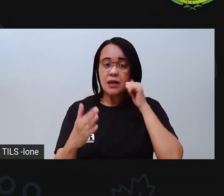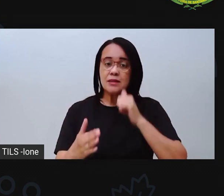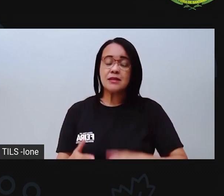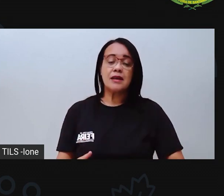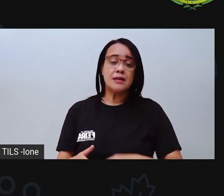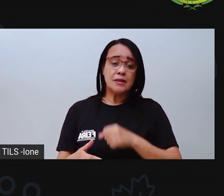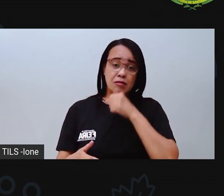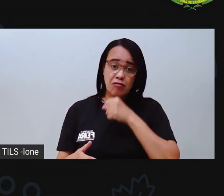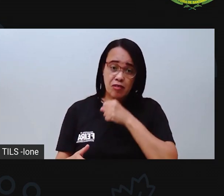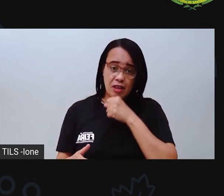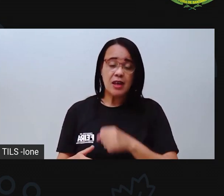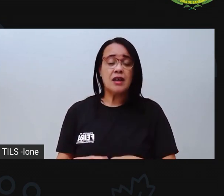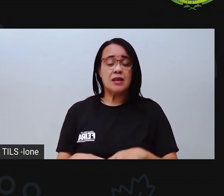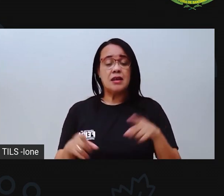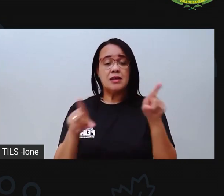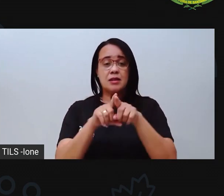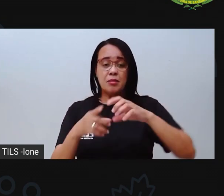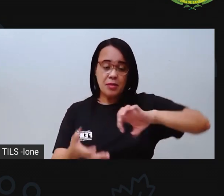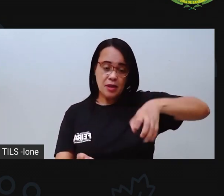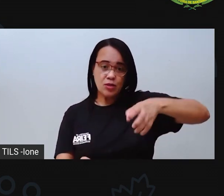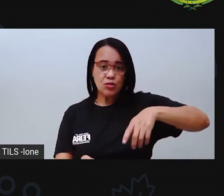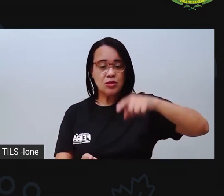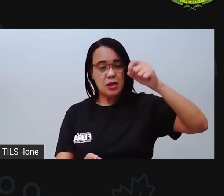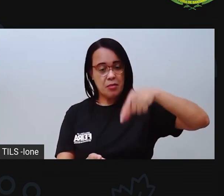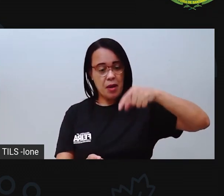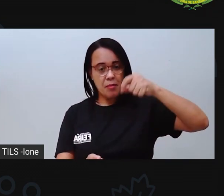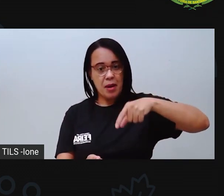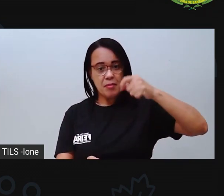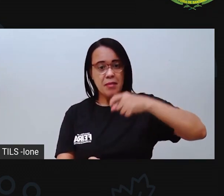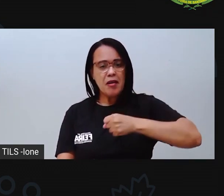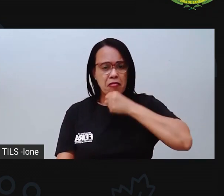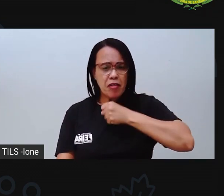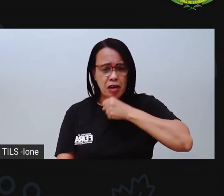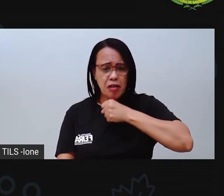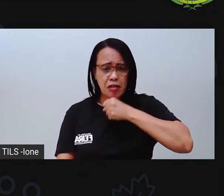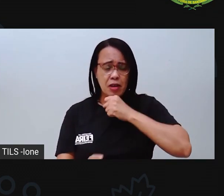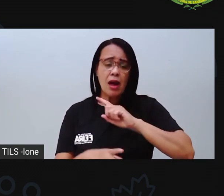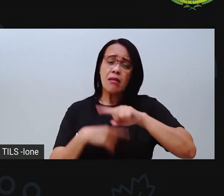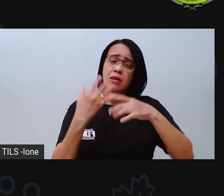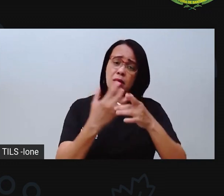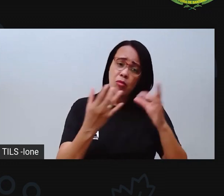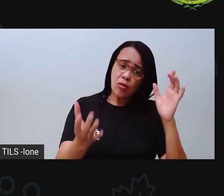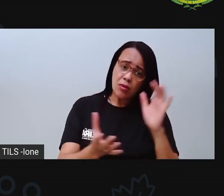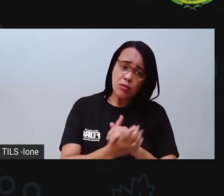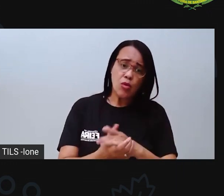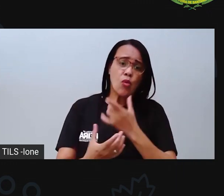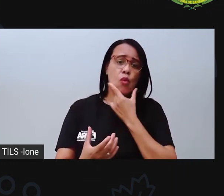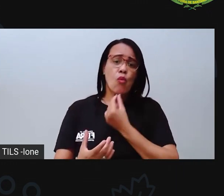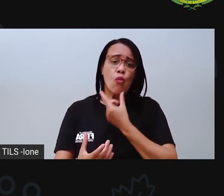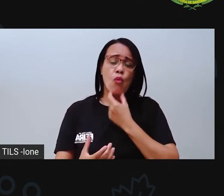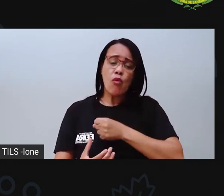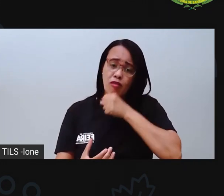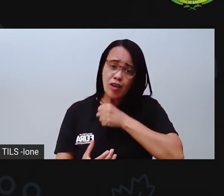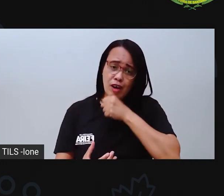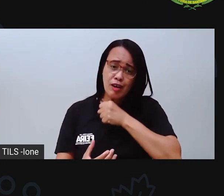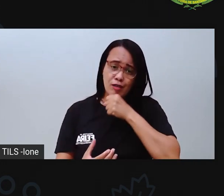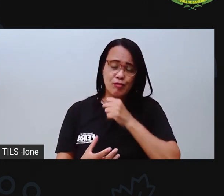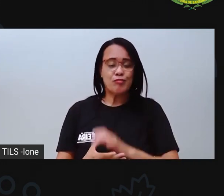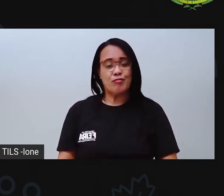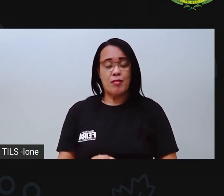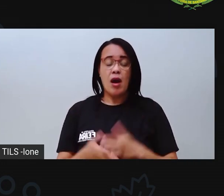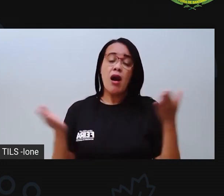que ficava pingando. E depois casou com o velho, bem velho. A gente vai continuar falando de casa agora, né?